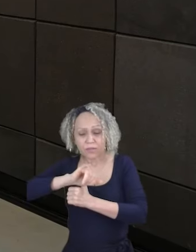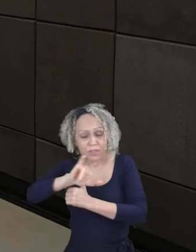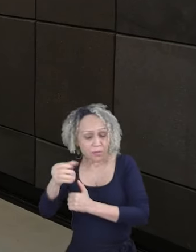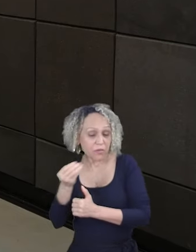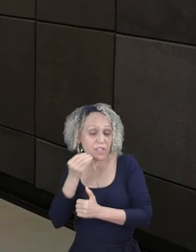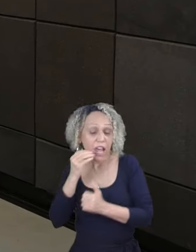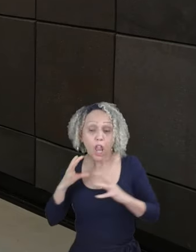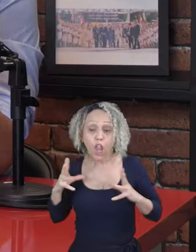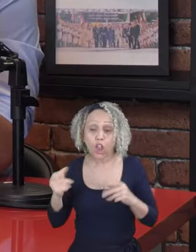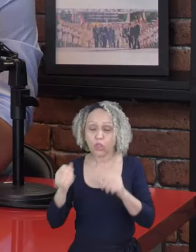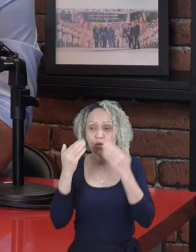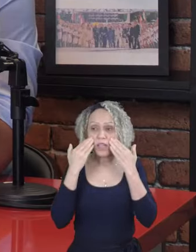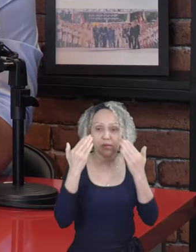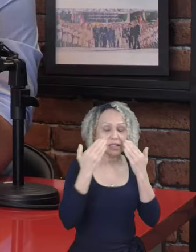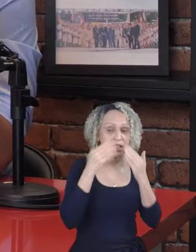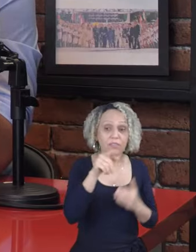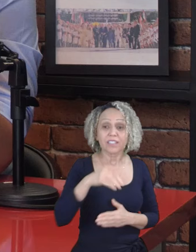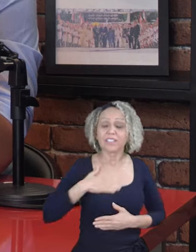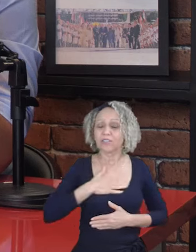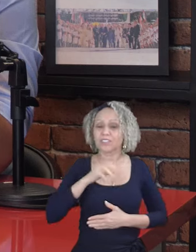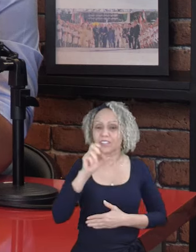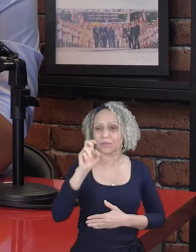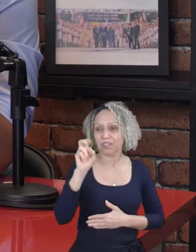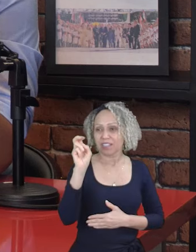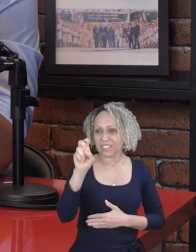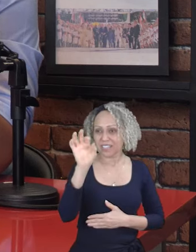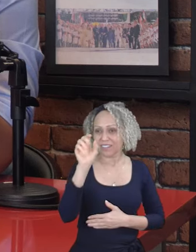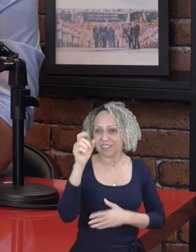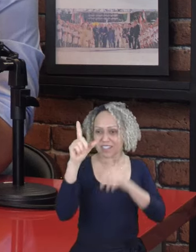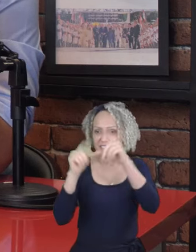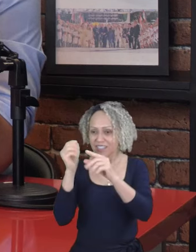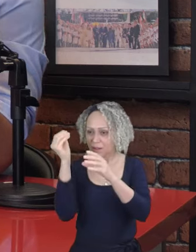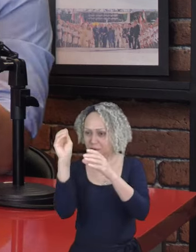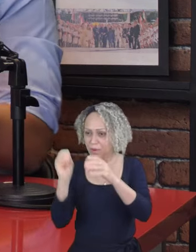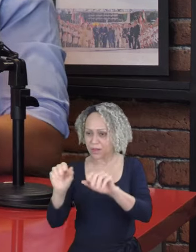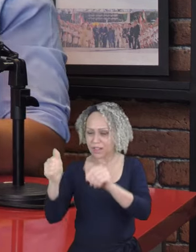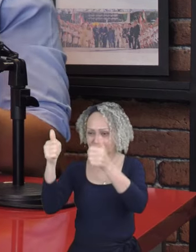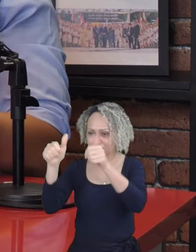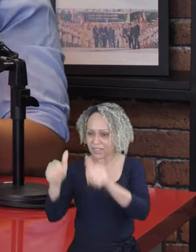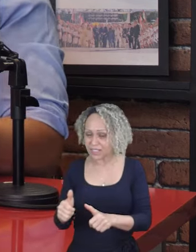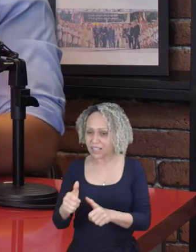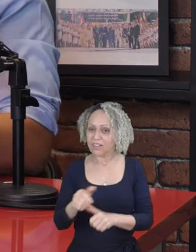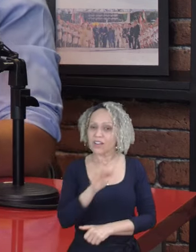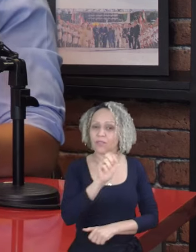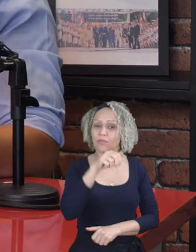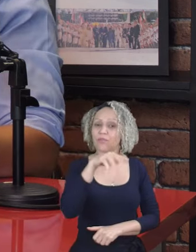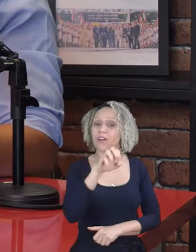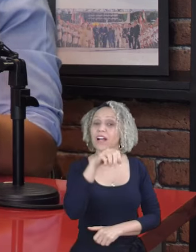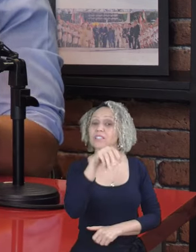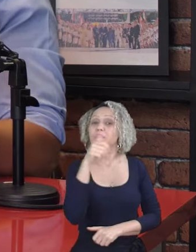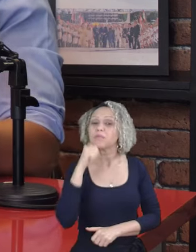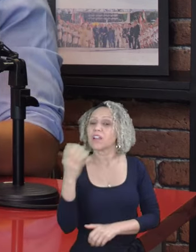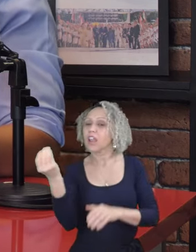você não perder nenhum episódio. E se você gostou, pode deixar cinco estrelas na avaliação. E faça como a Fátima Ferreira Gomes, que deixou um comentário